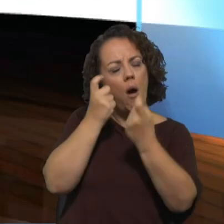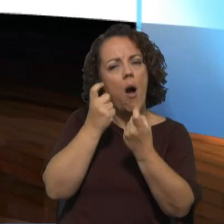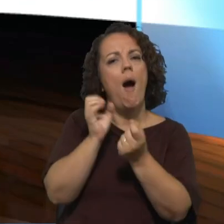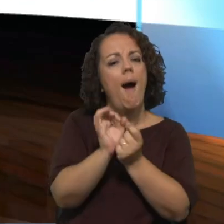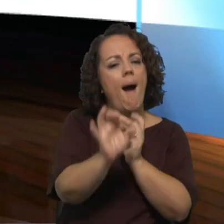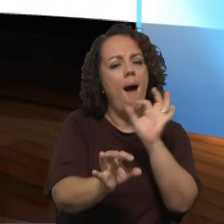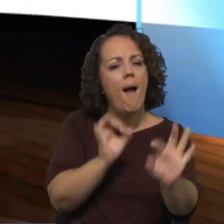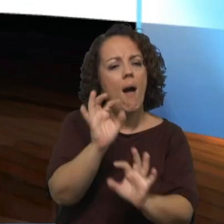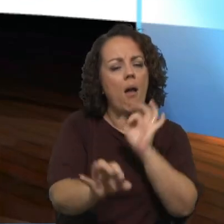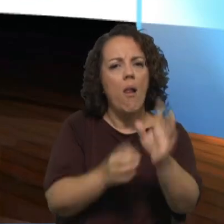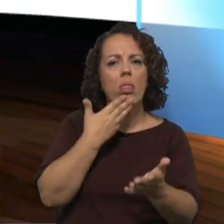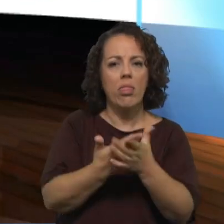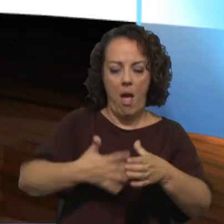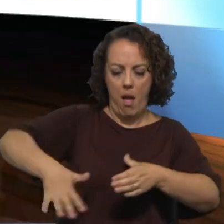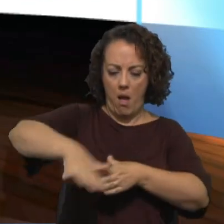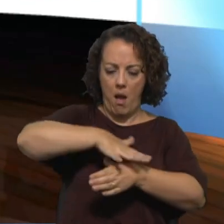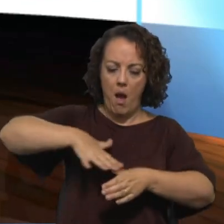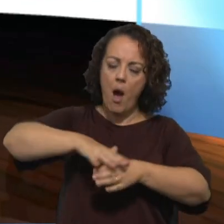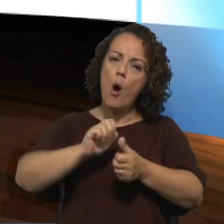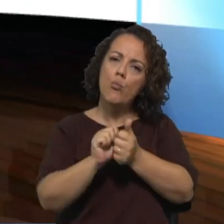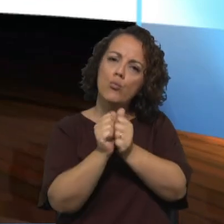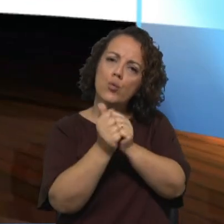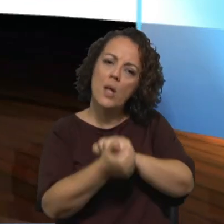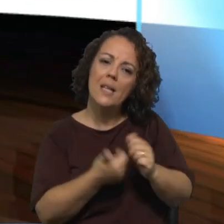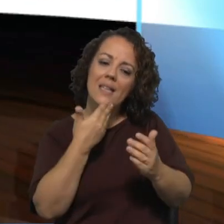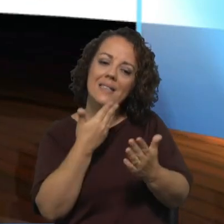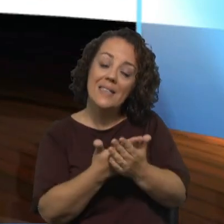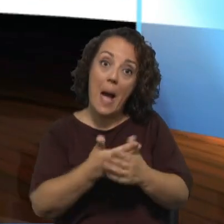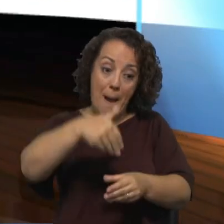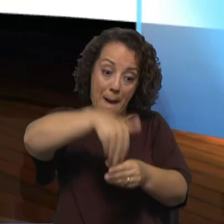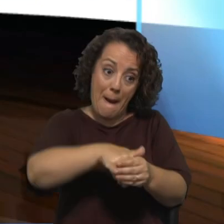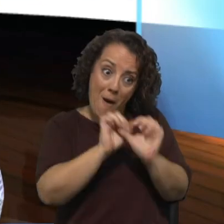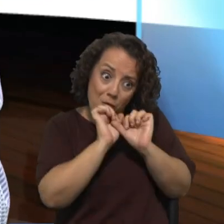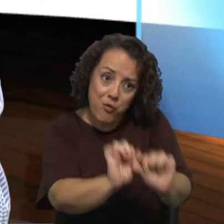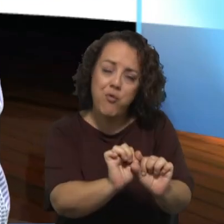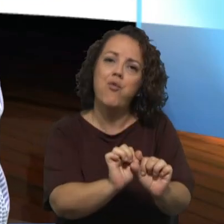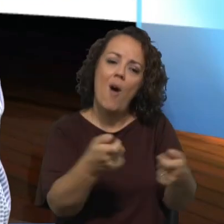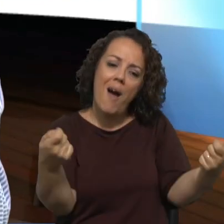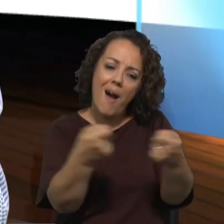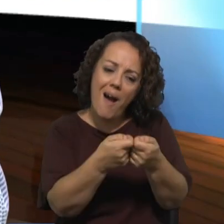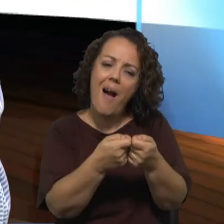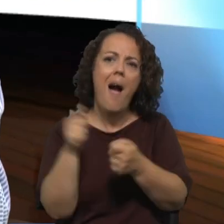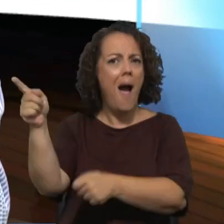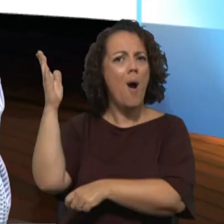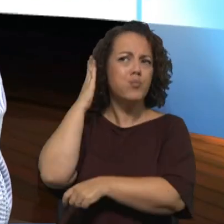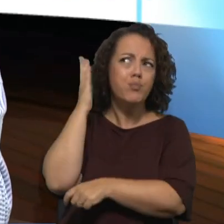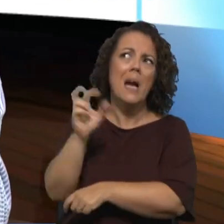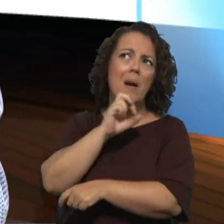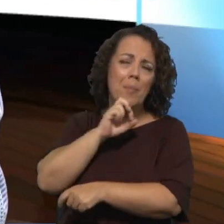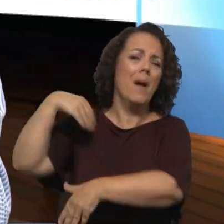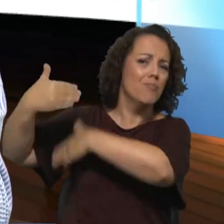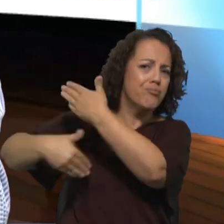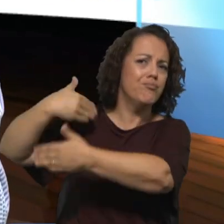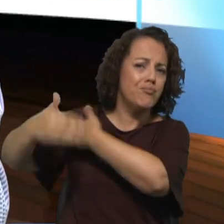na sua comunidade para transformar os processos no seu local próprio mesmo enquanto o sínodo está a decorrer as